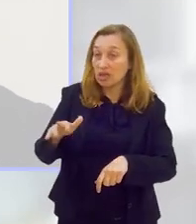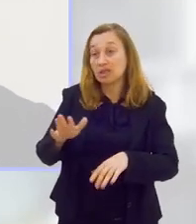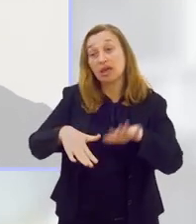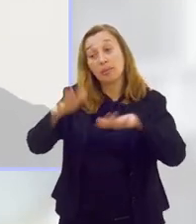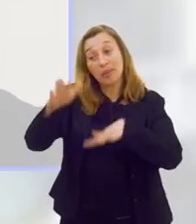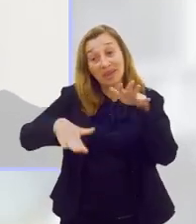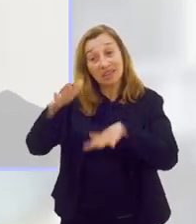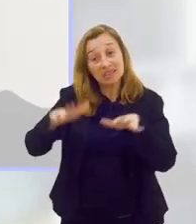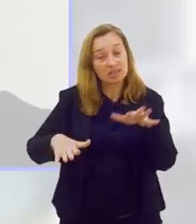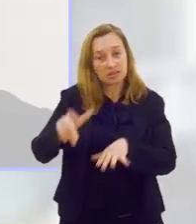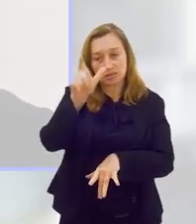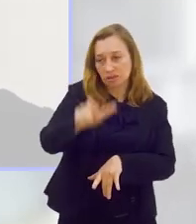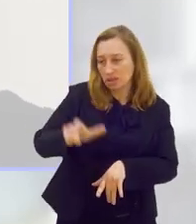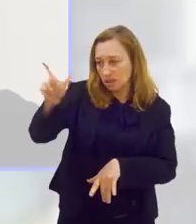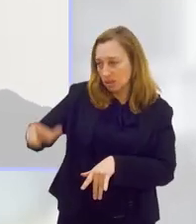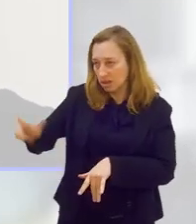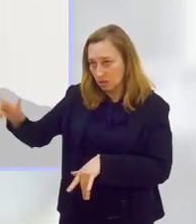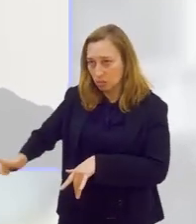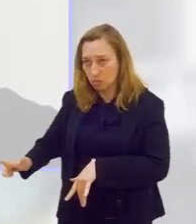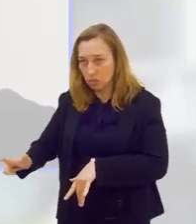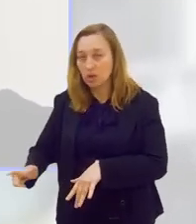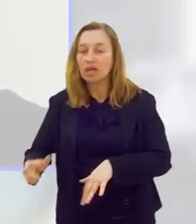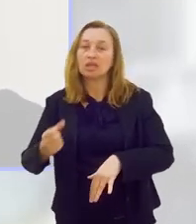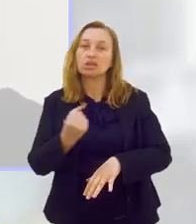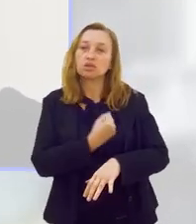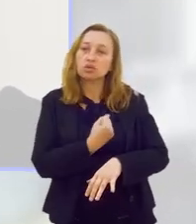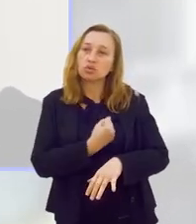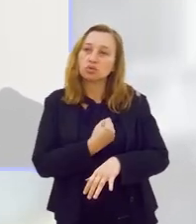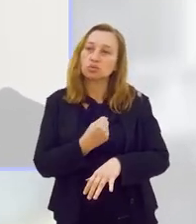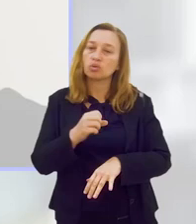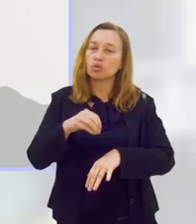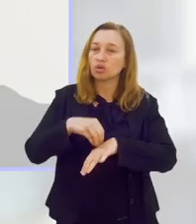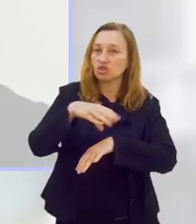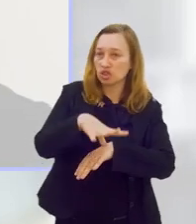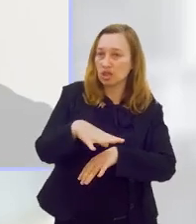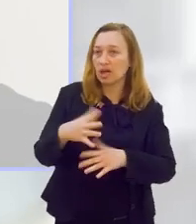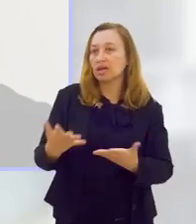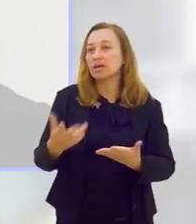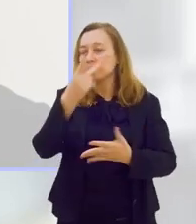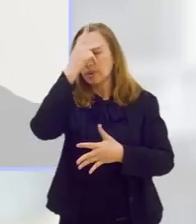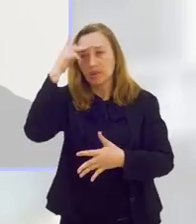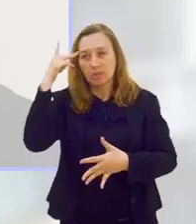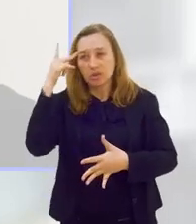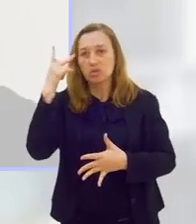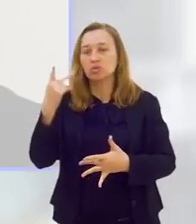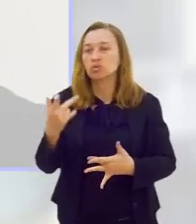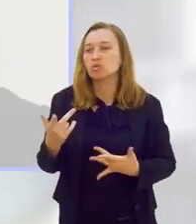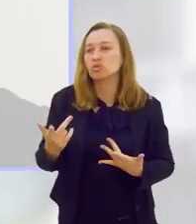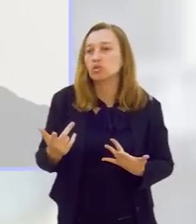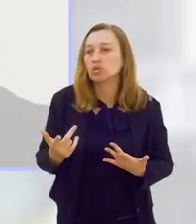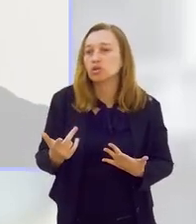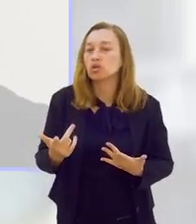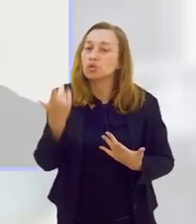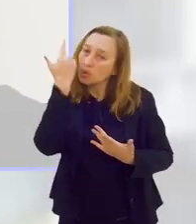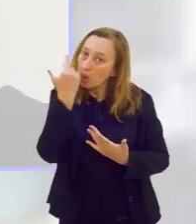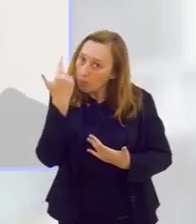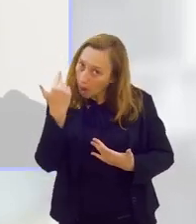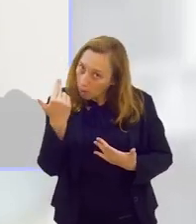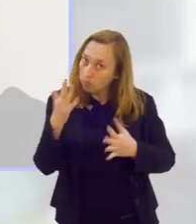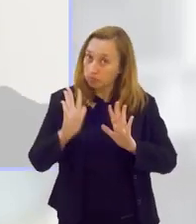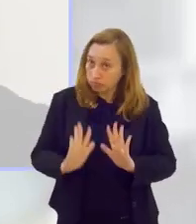para pessoas aparentemente normais. E além da atividade aeróbica,